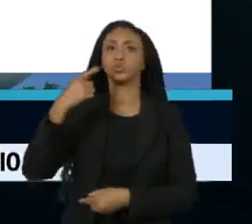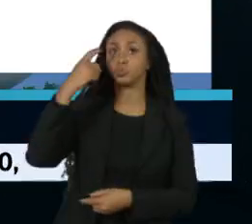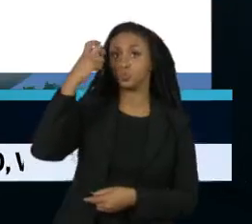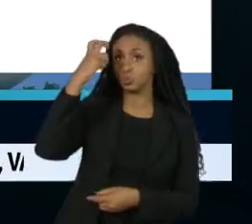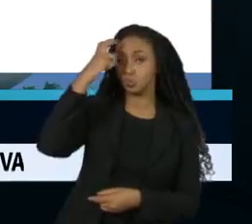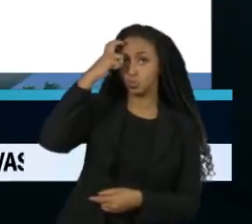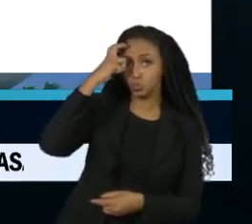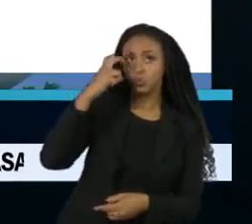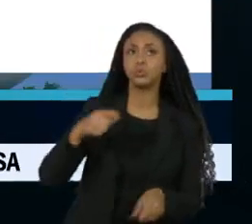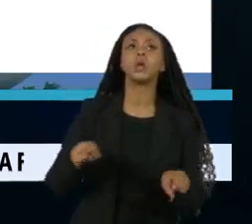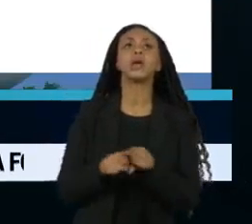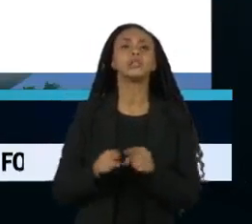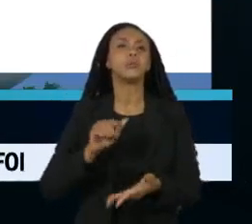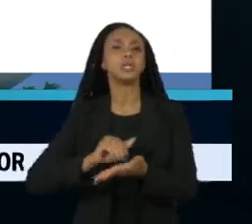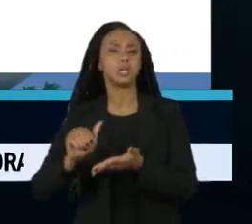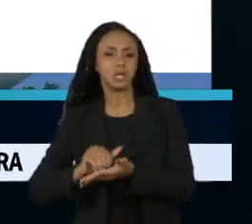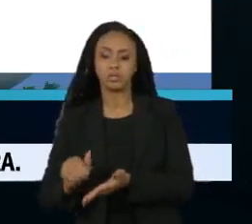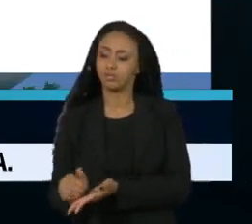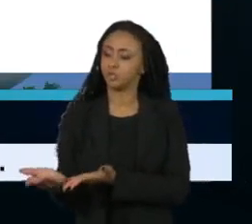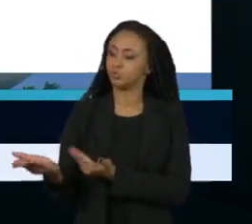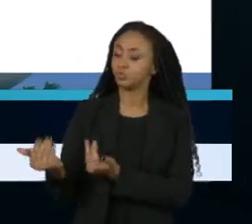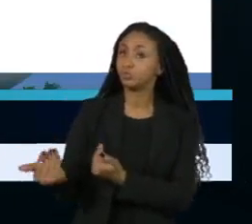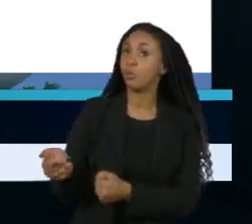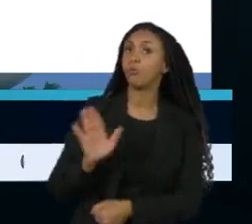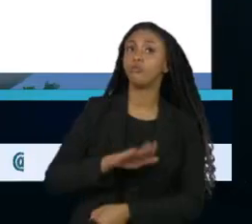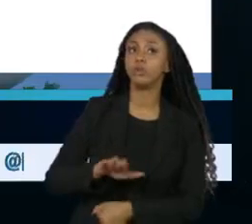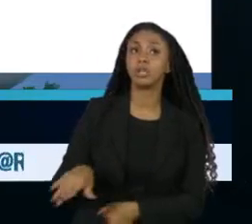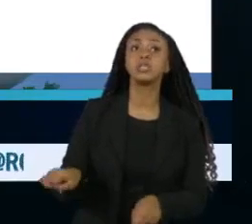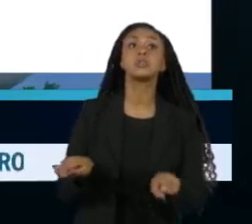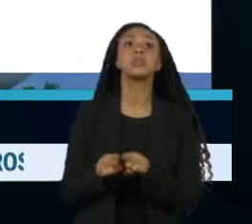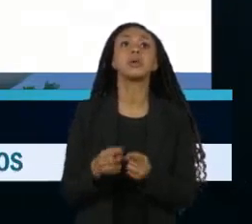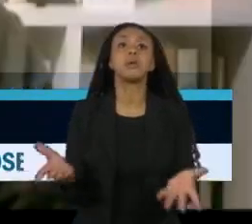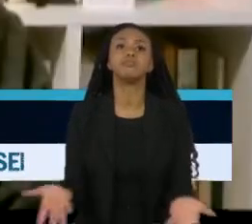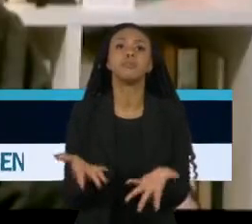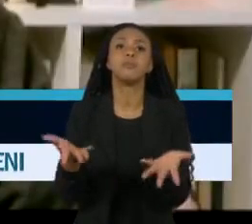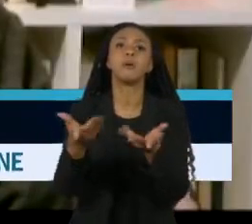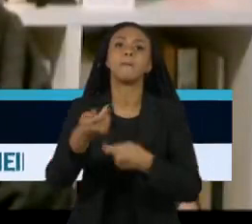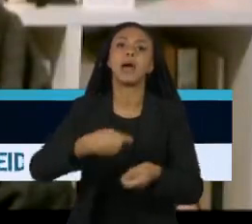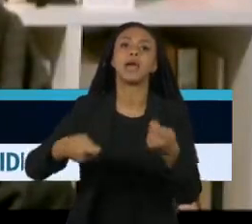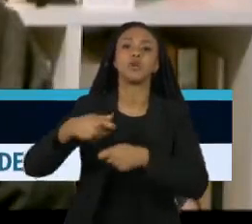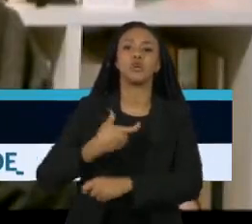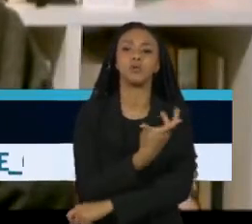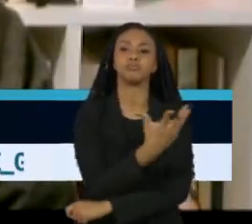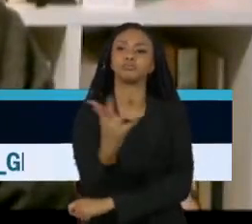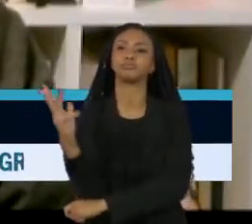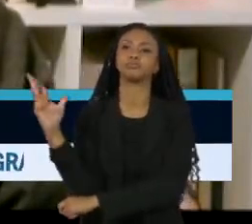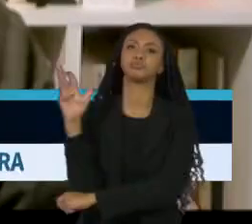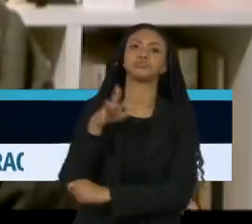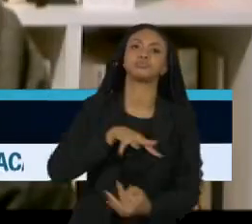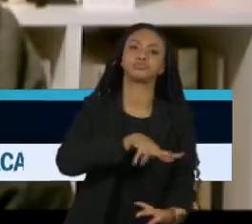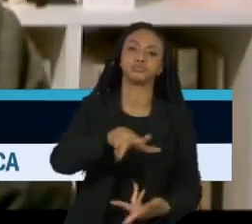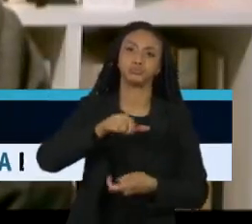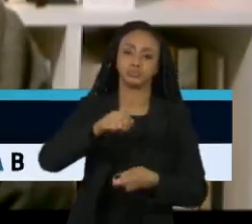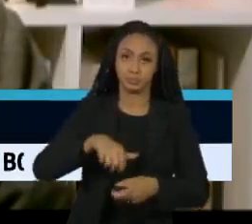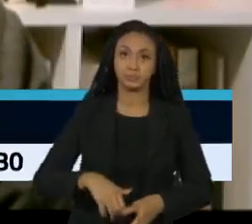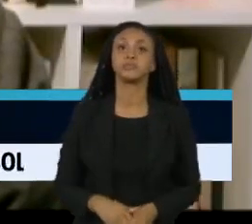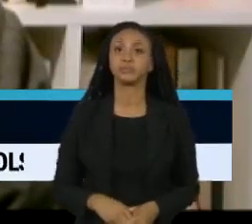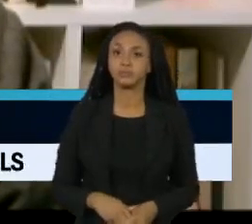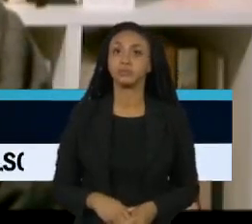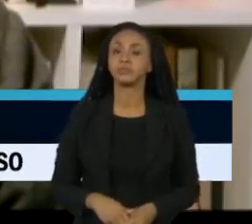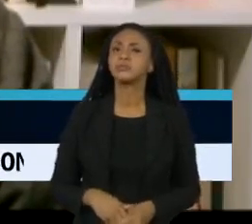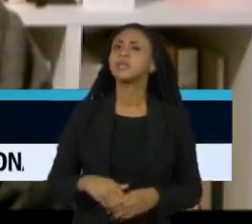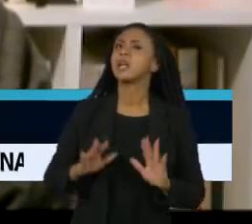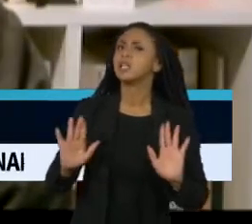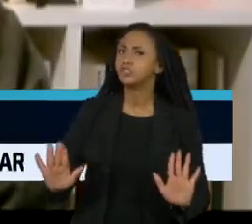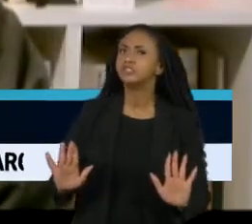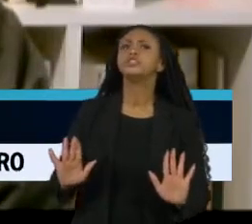da Secretaria da Criança e do Jovem e o fomento à economia verde. Simone Tebet, por ainda estar compondo a sua chapa,